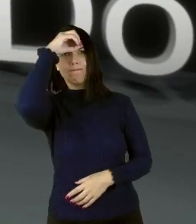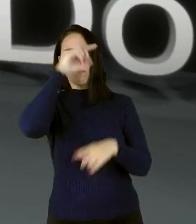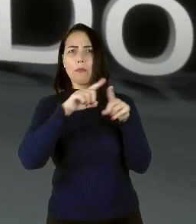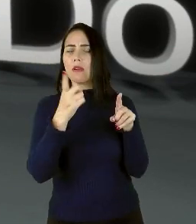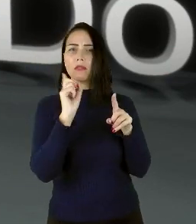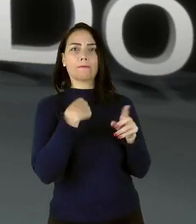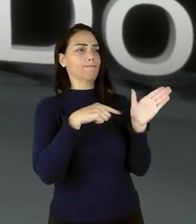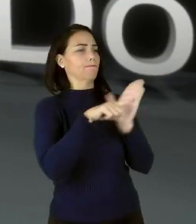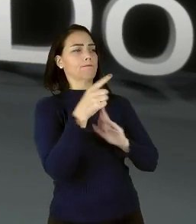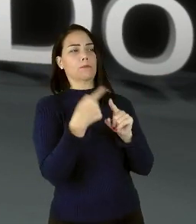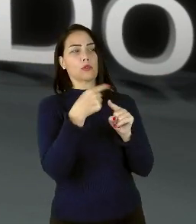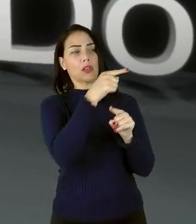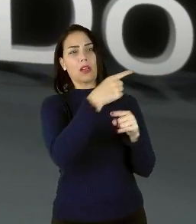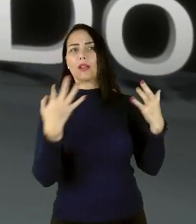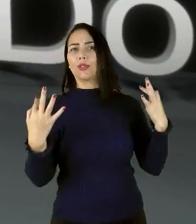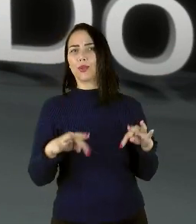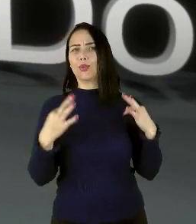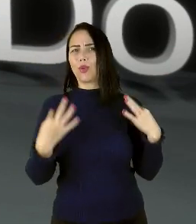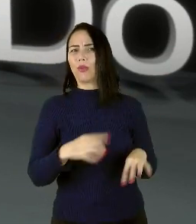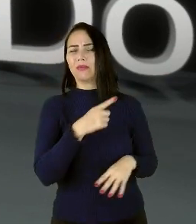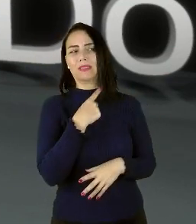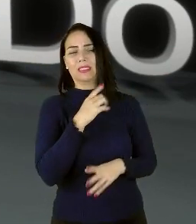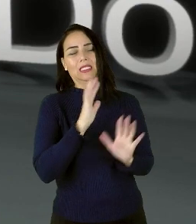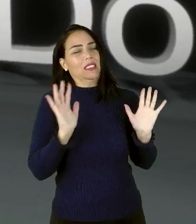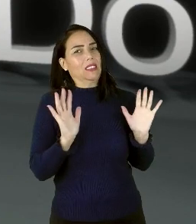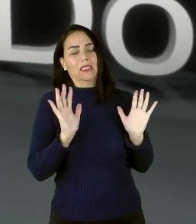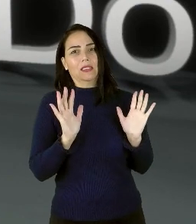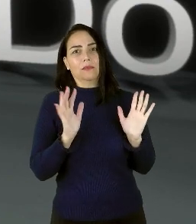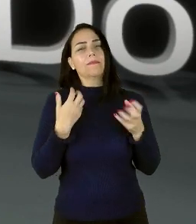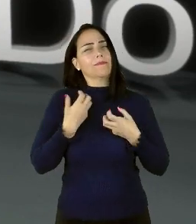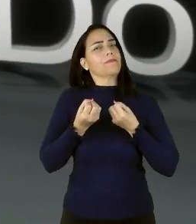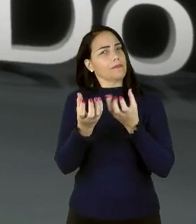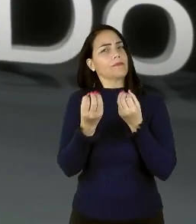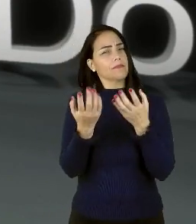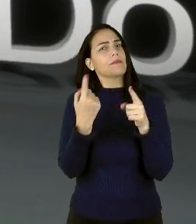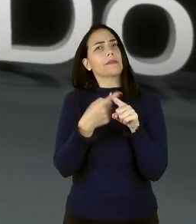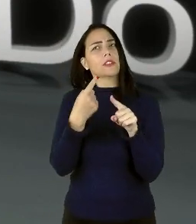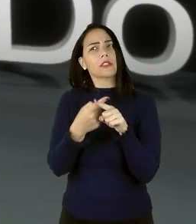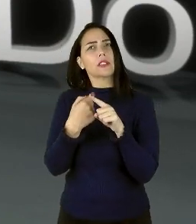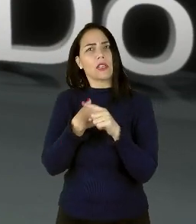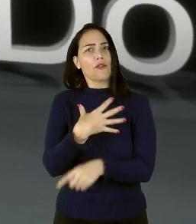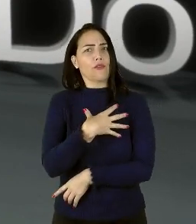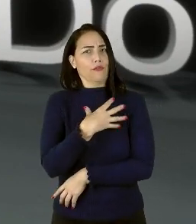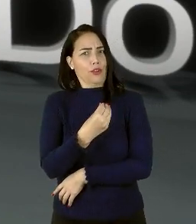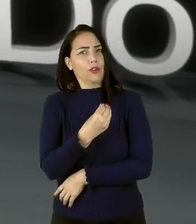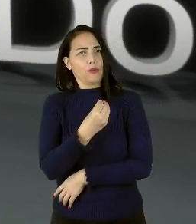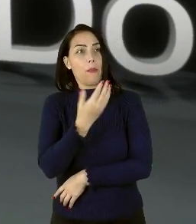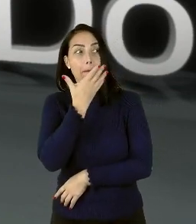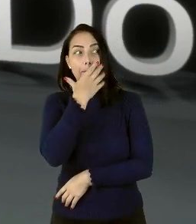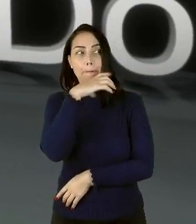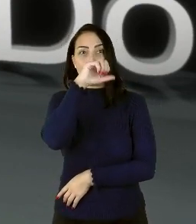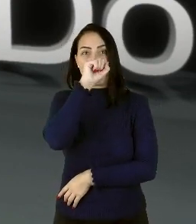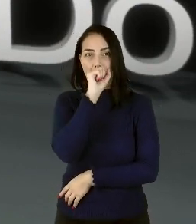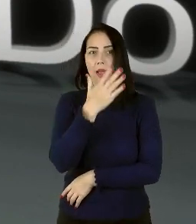a dor de um refugiado é inenarrável. Digo isso como alguém que é filho de um pai